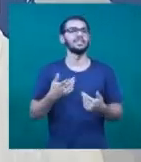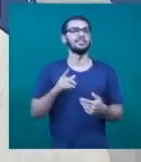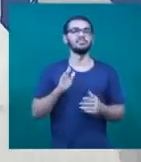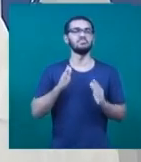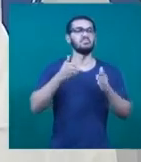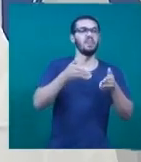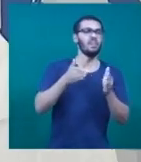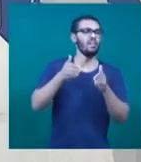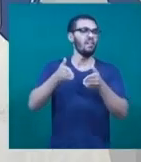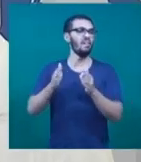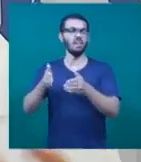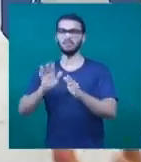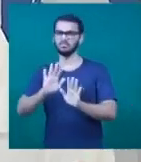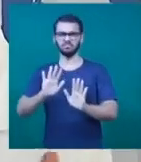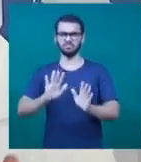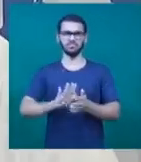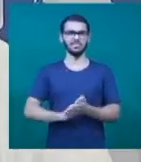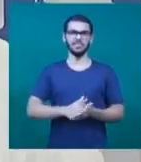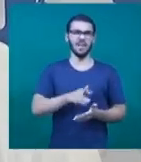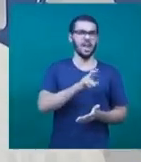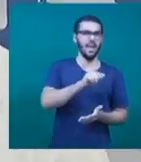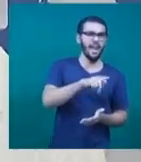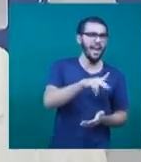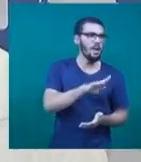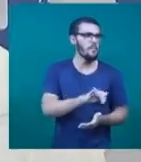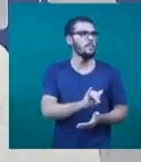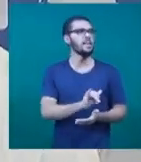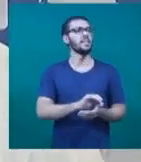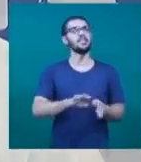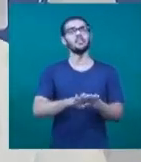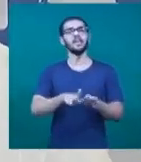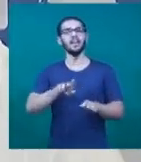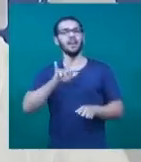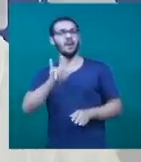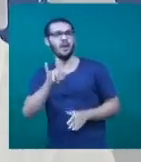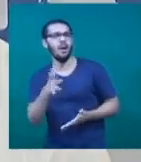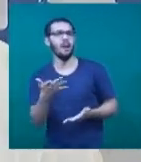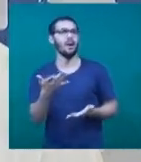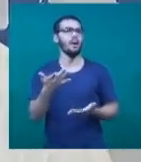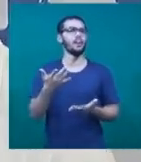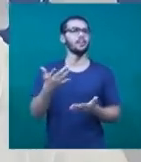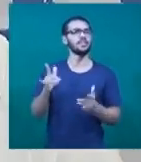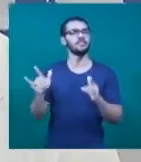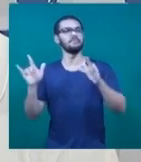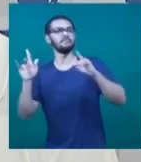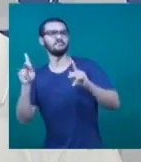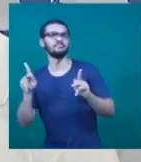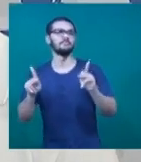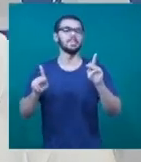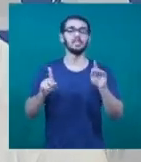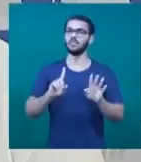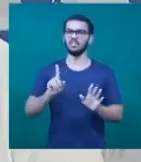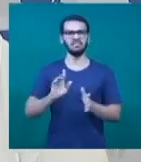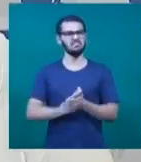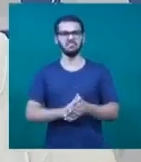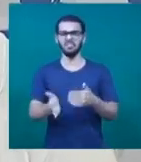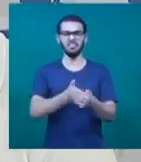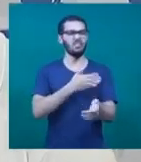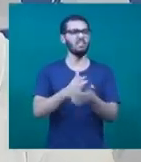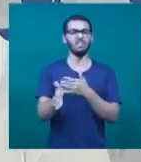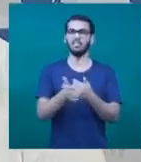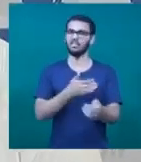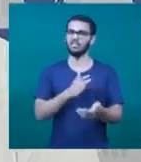muito específico ao rap, ao reggae, ao rock. A gente vislumbra música boa de qualquer gênero.